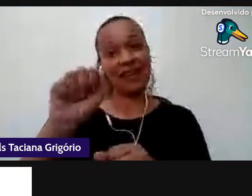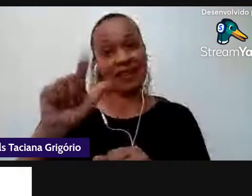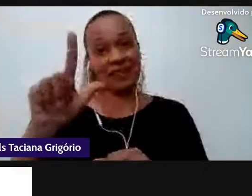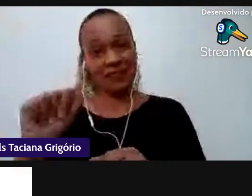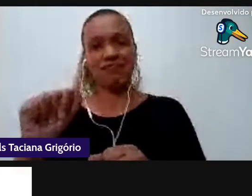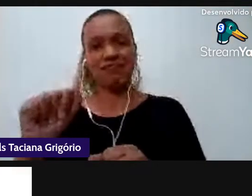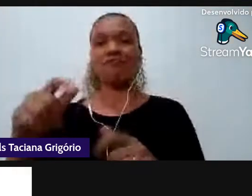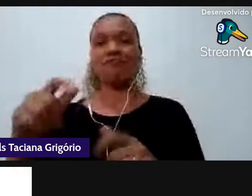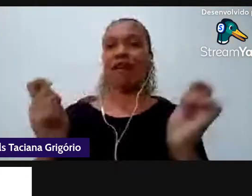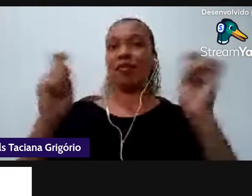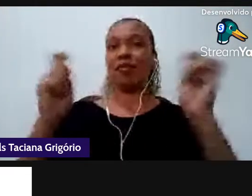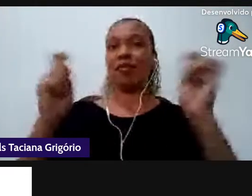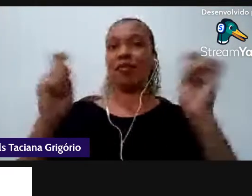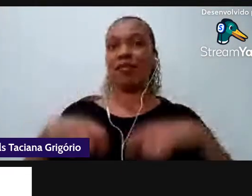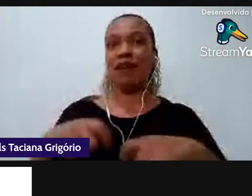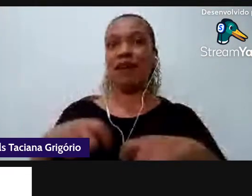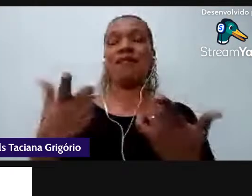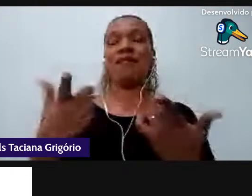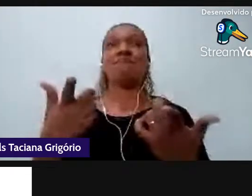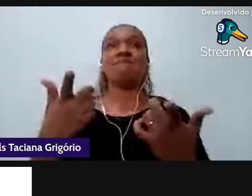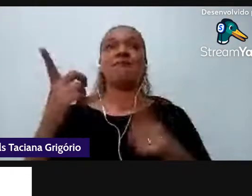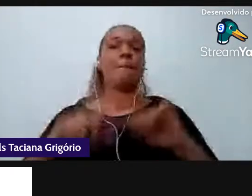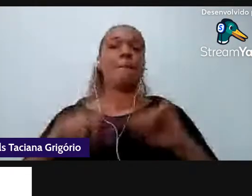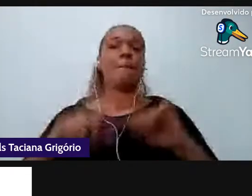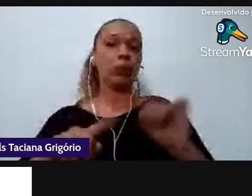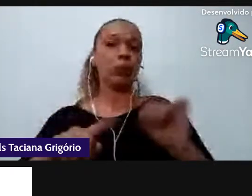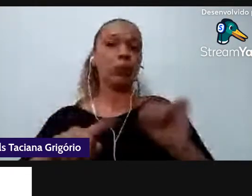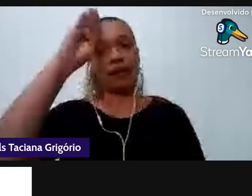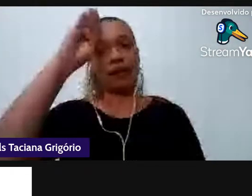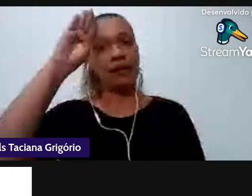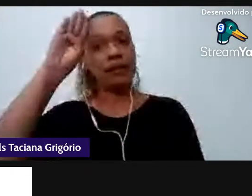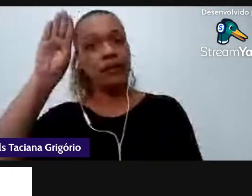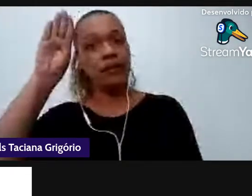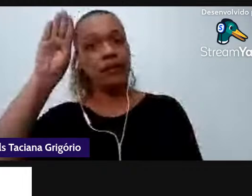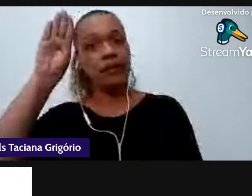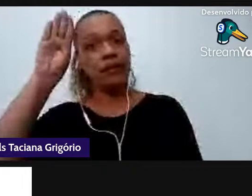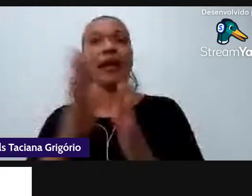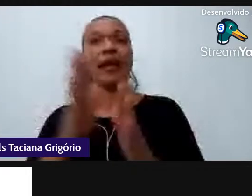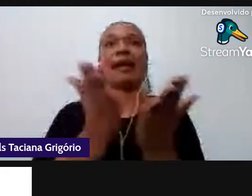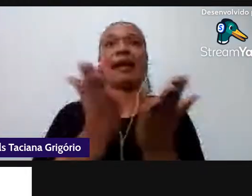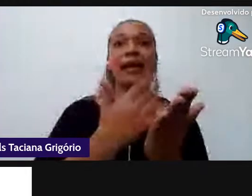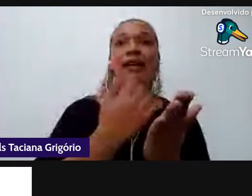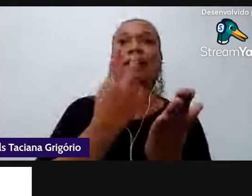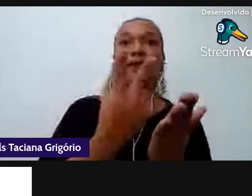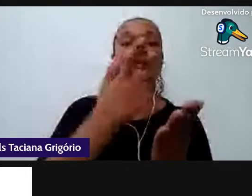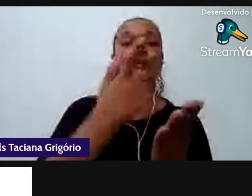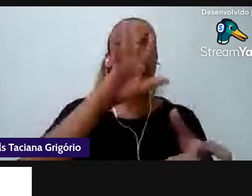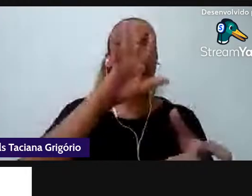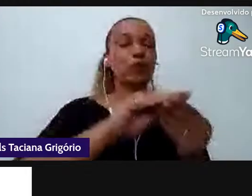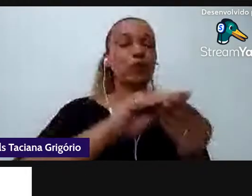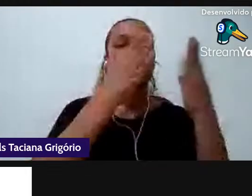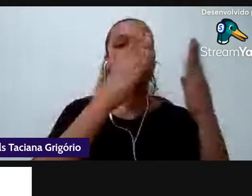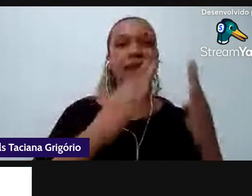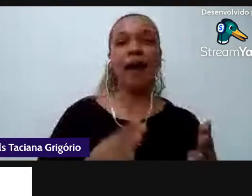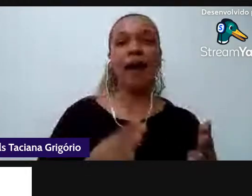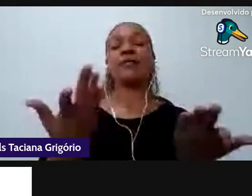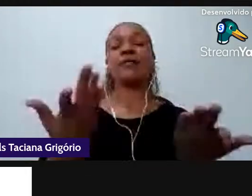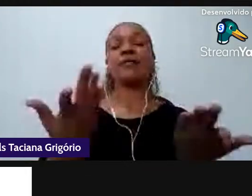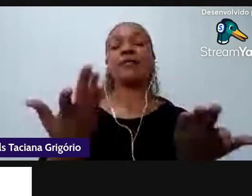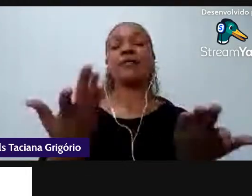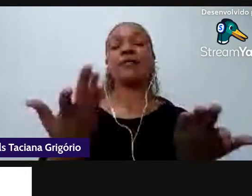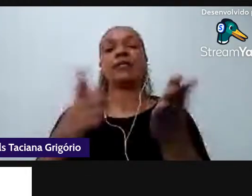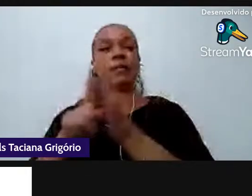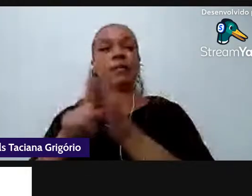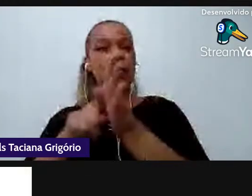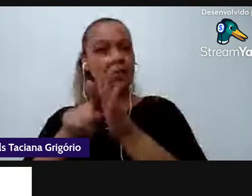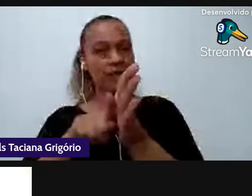acadêmicos como dois livros né um livro de resumo anais então as pesquisas estão lá registradas convido a todos